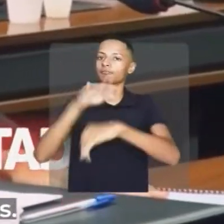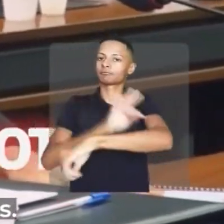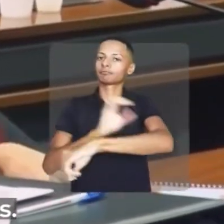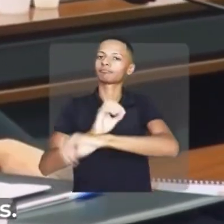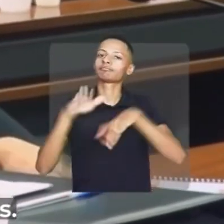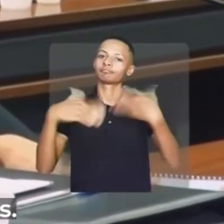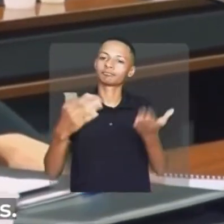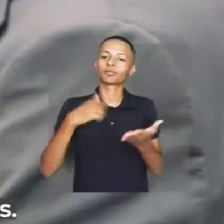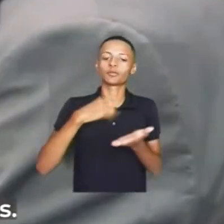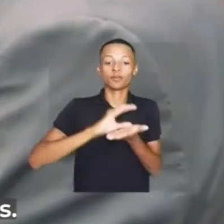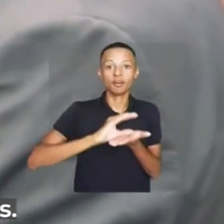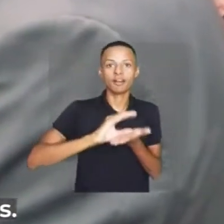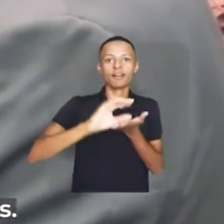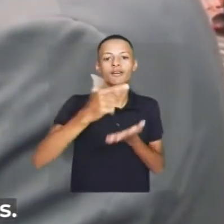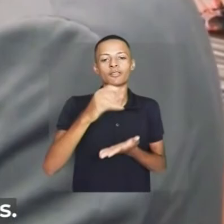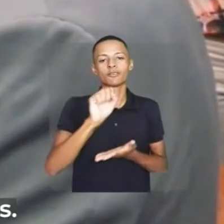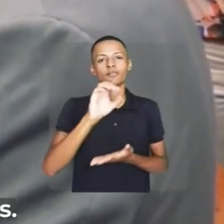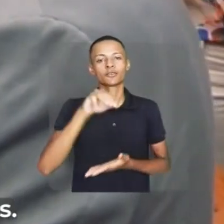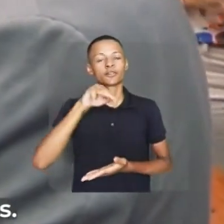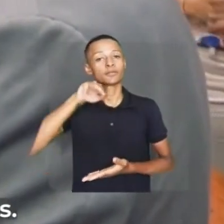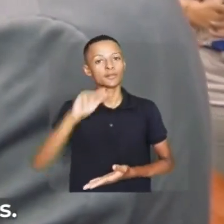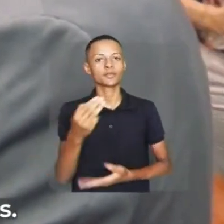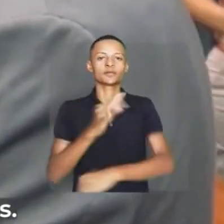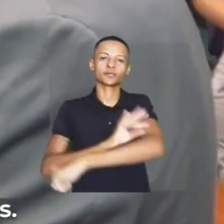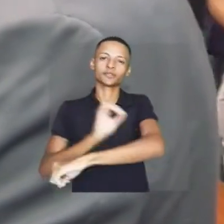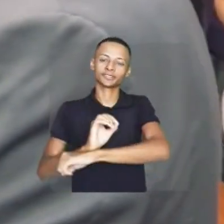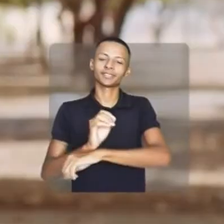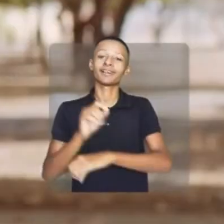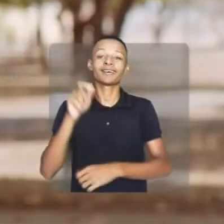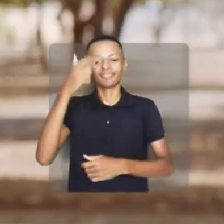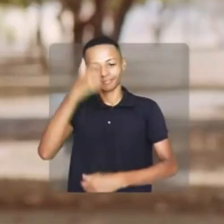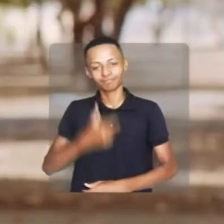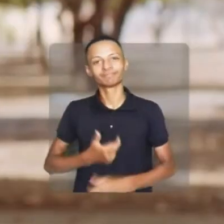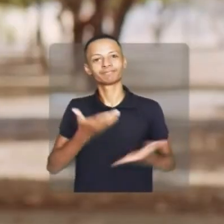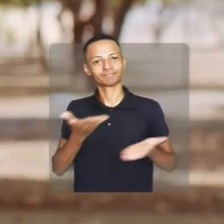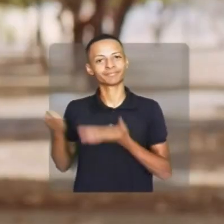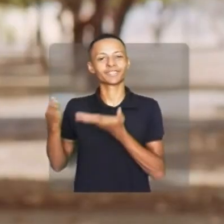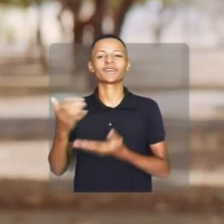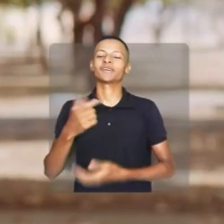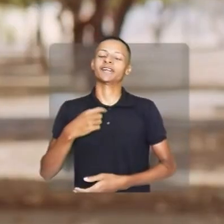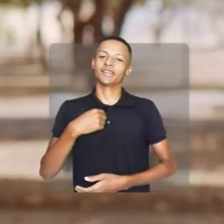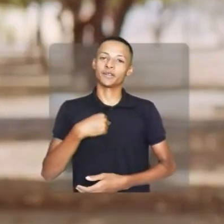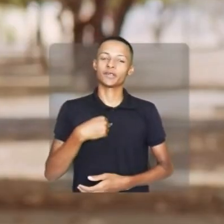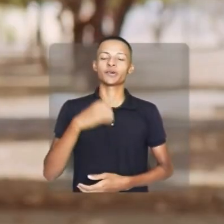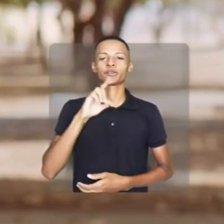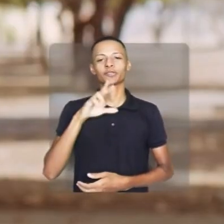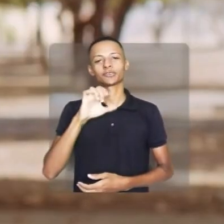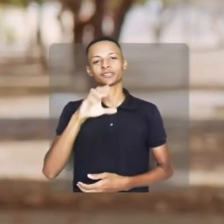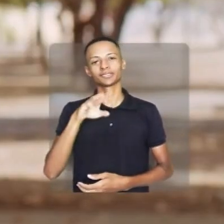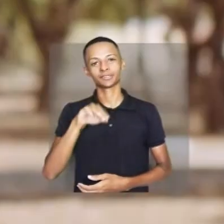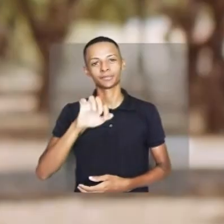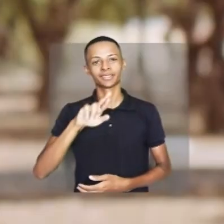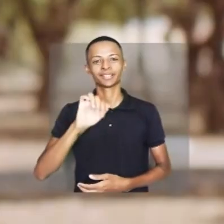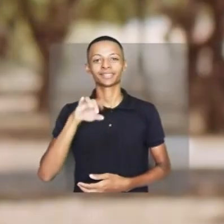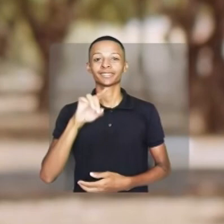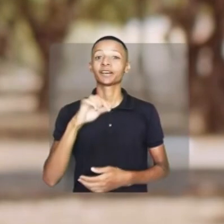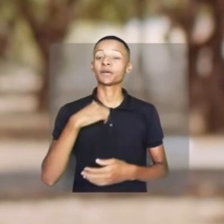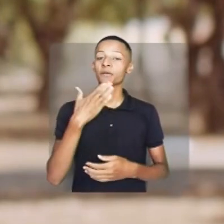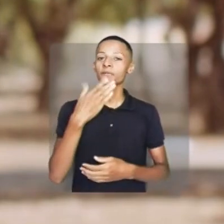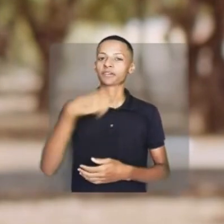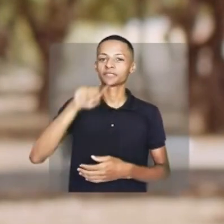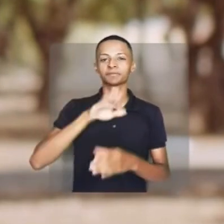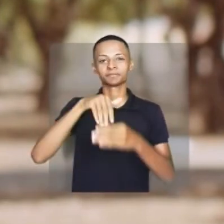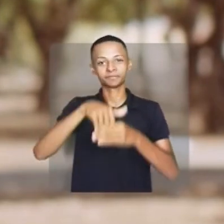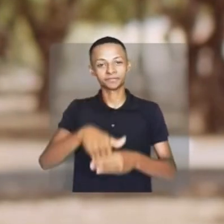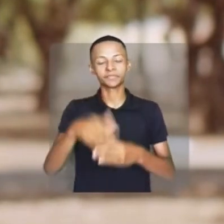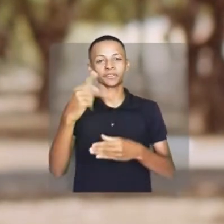então, destinei 280 milhões ao Tocantins Essa sou eu, Dulce Miranda Peço seu voto